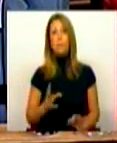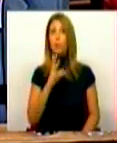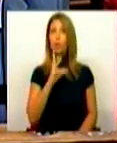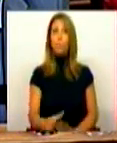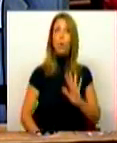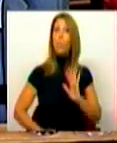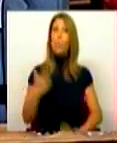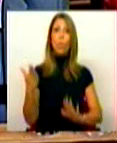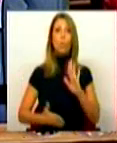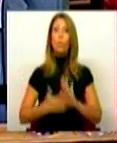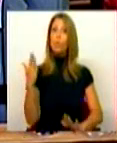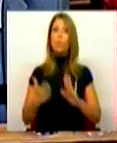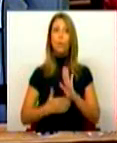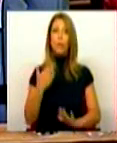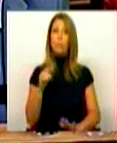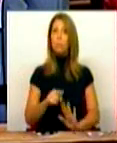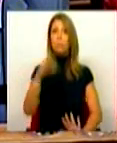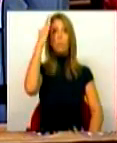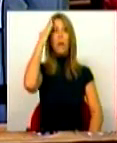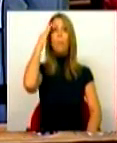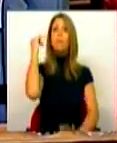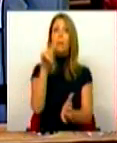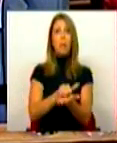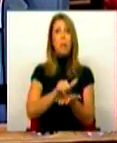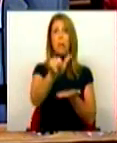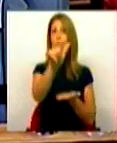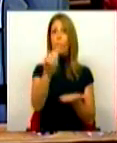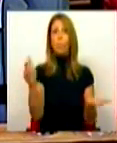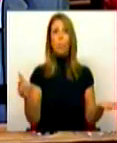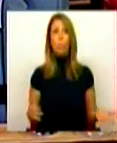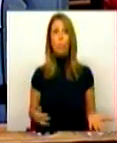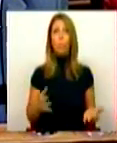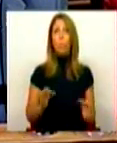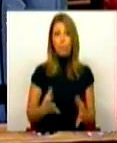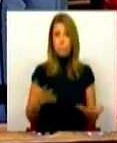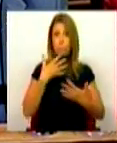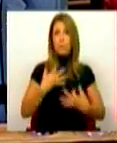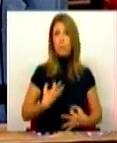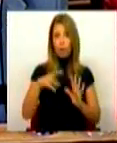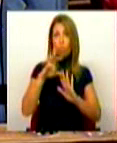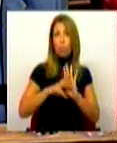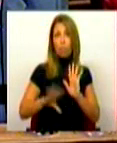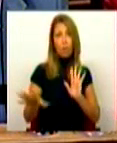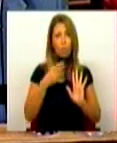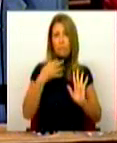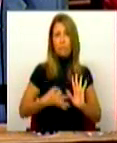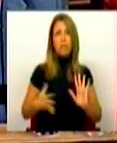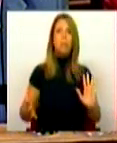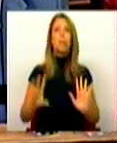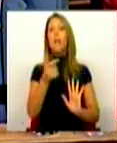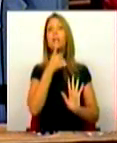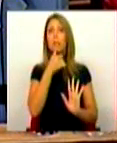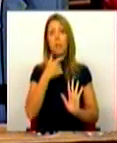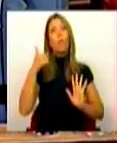urgente nesta capacidade aeroportuária e seguramente o regulador tomará a decisão que deve tomar